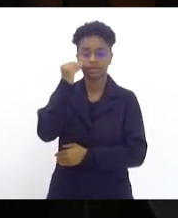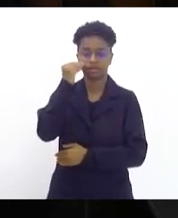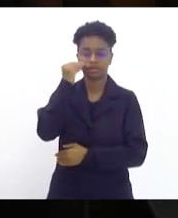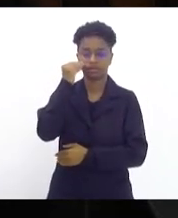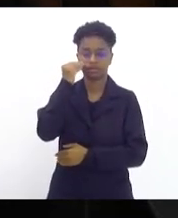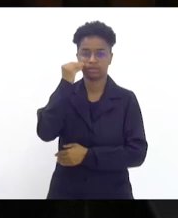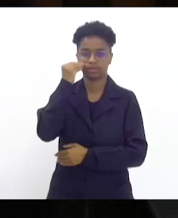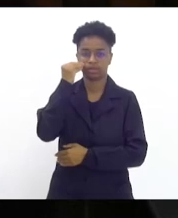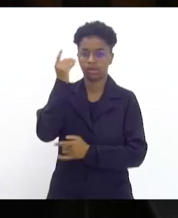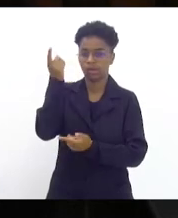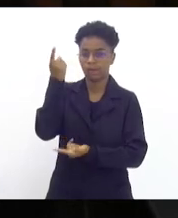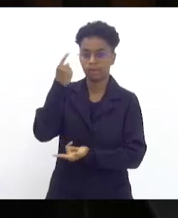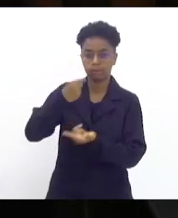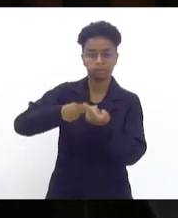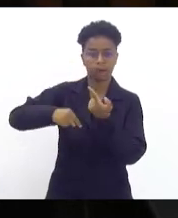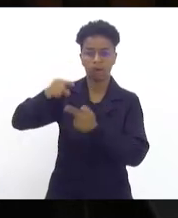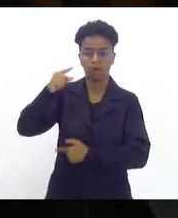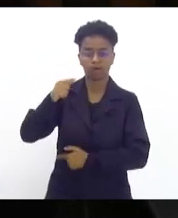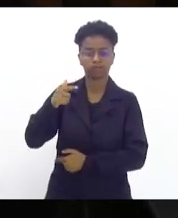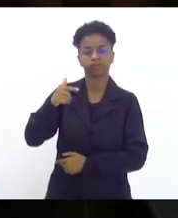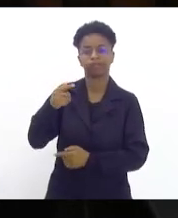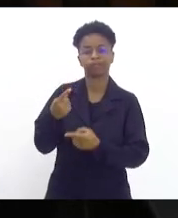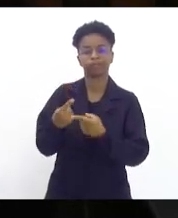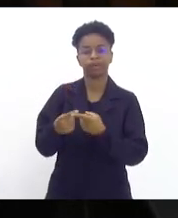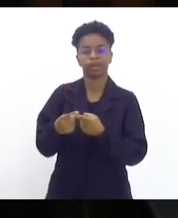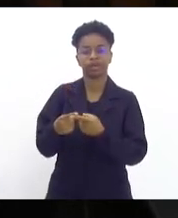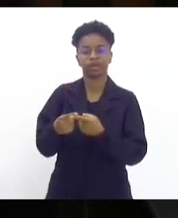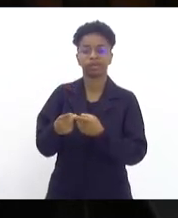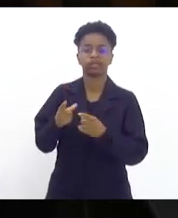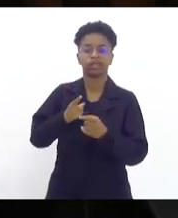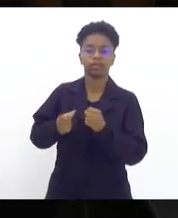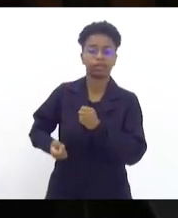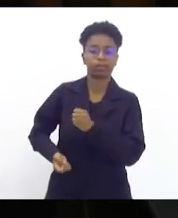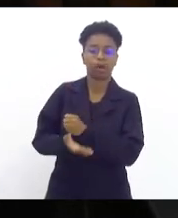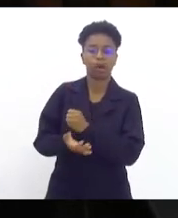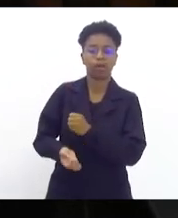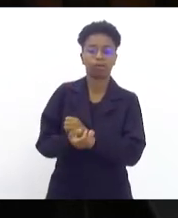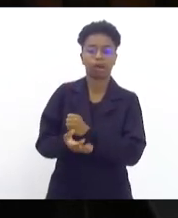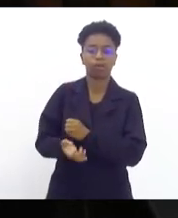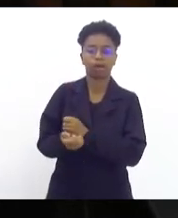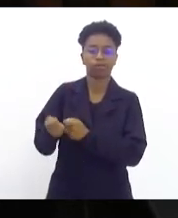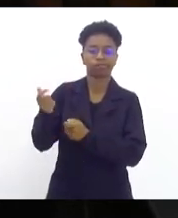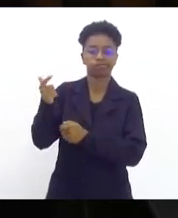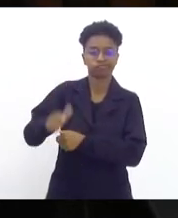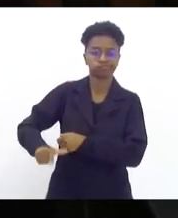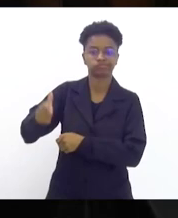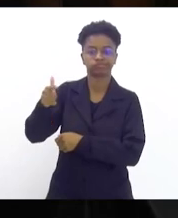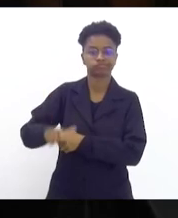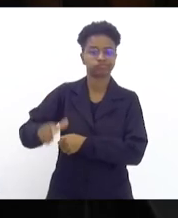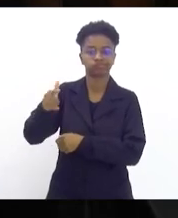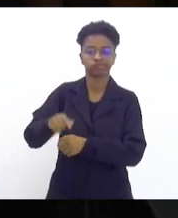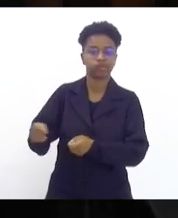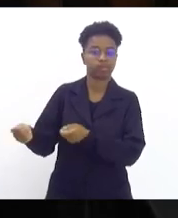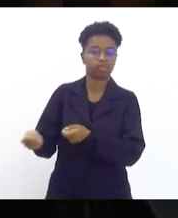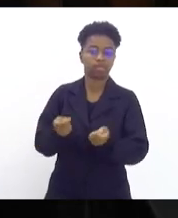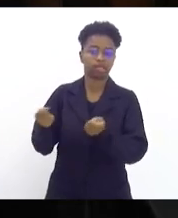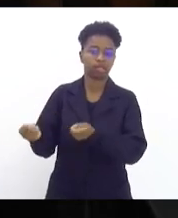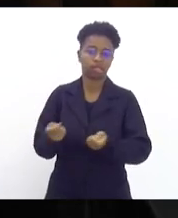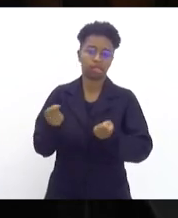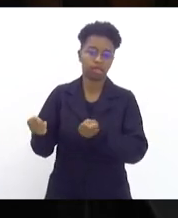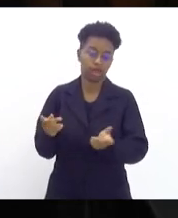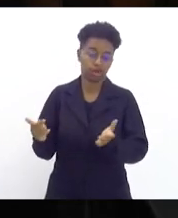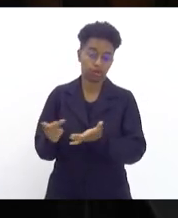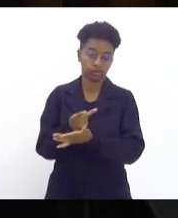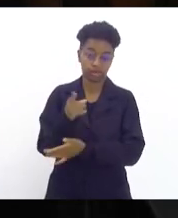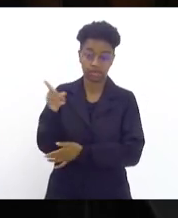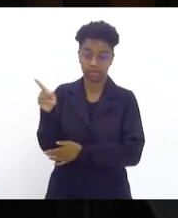as sucessivas burlas que a Petrobras efetua